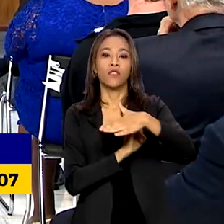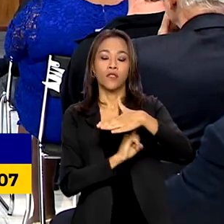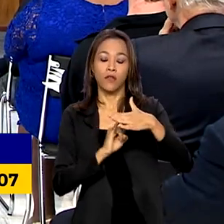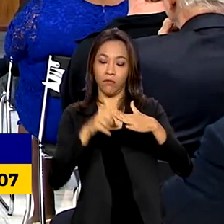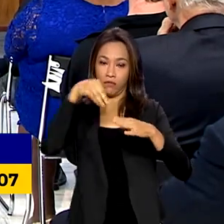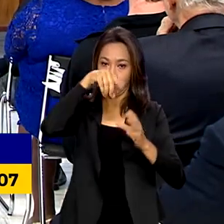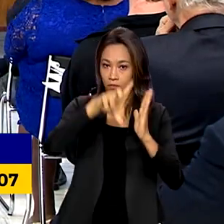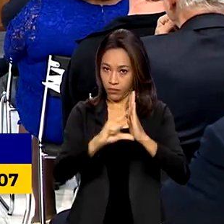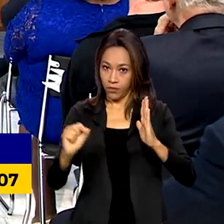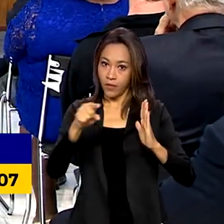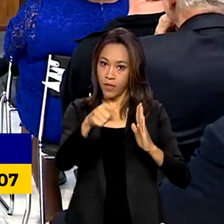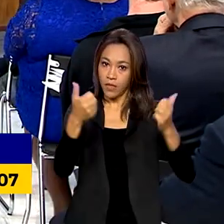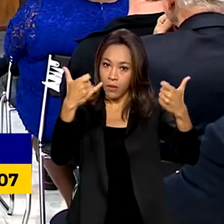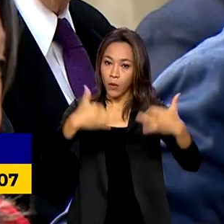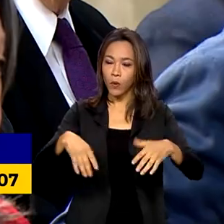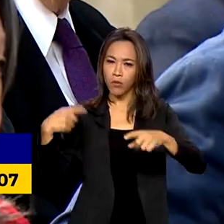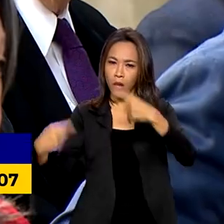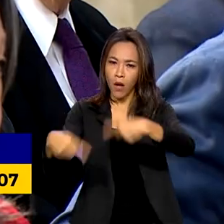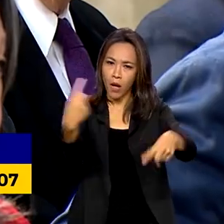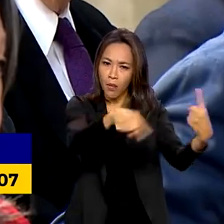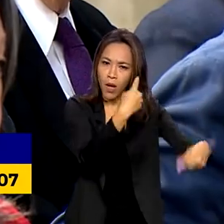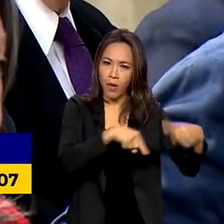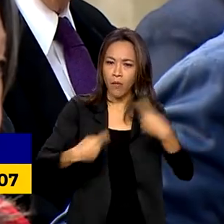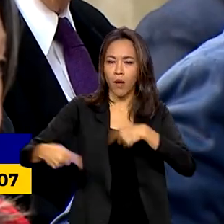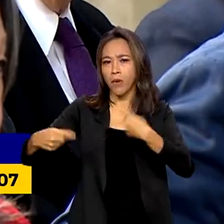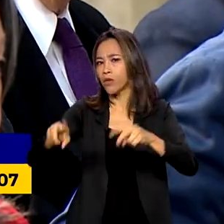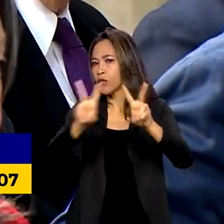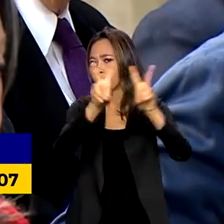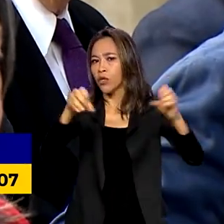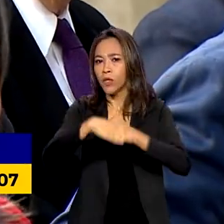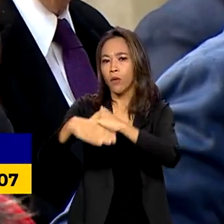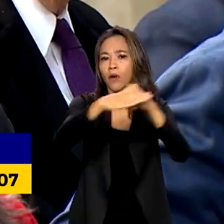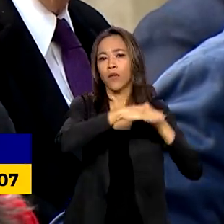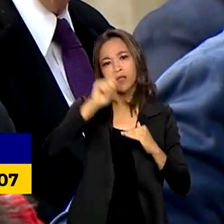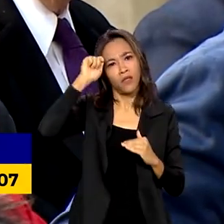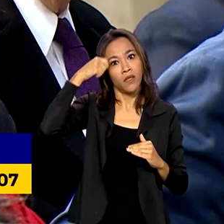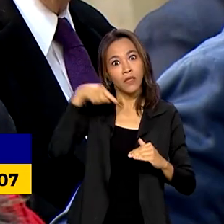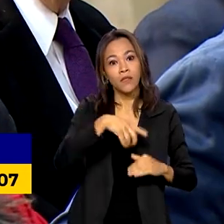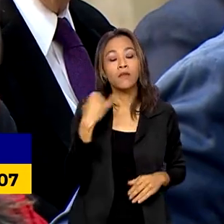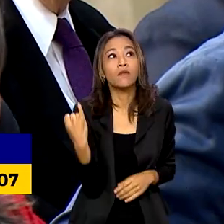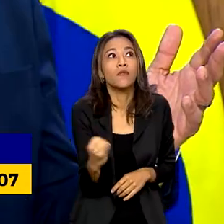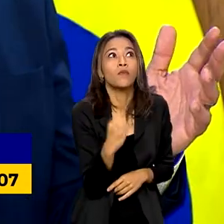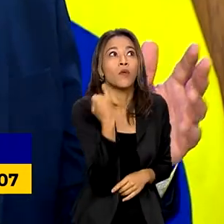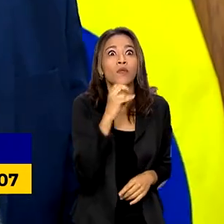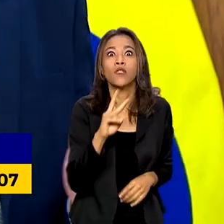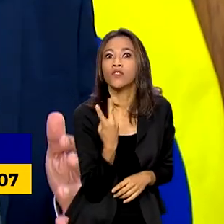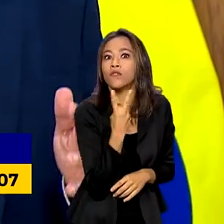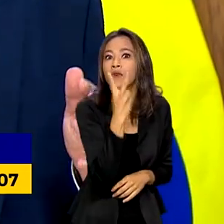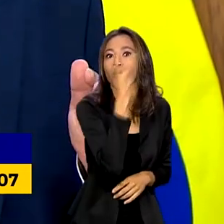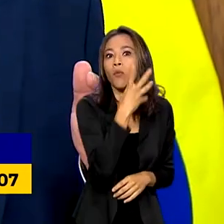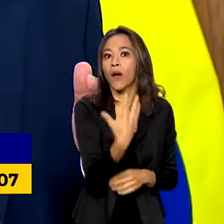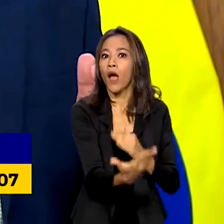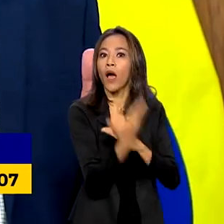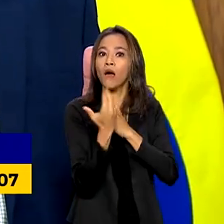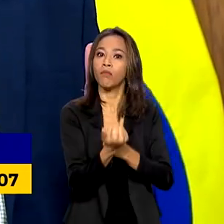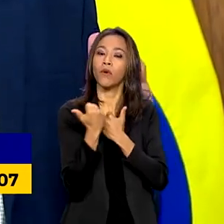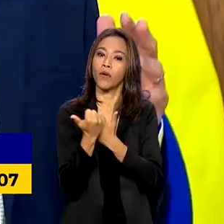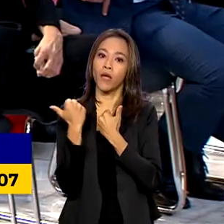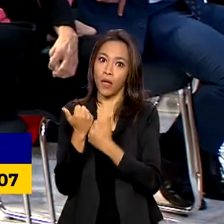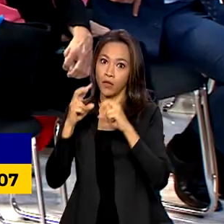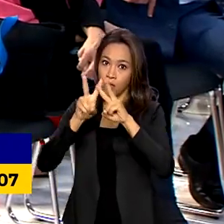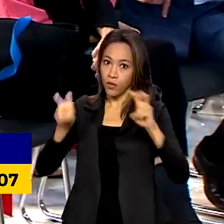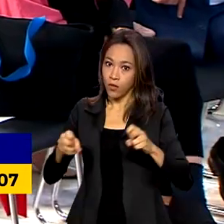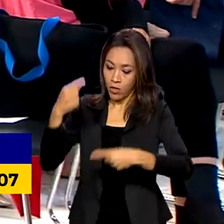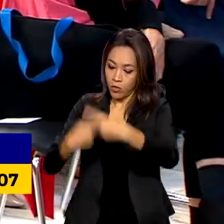debates sobre igualdade racial serão valiosos para a tomada de decisões do governo federal sobre temas como orçamento,